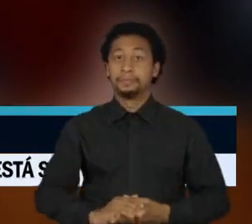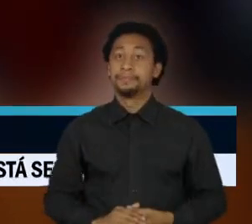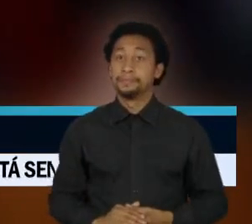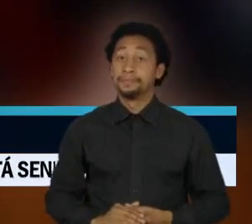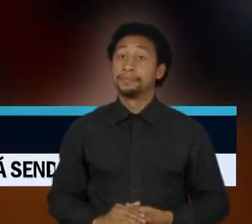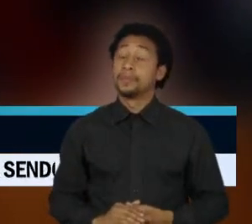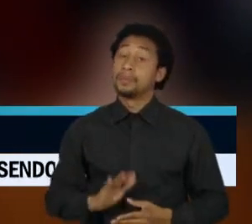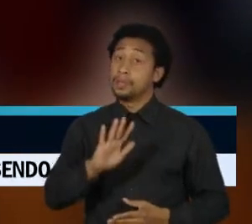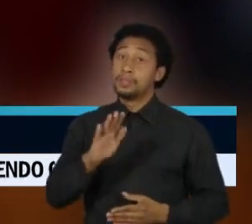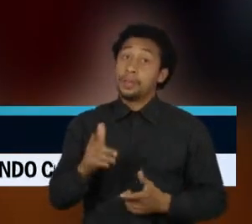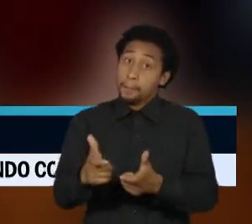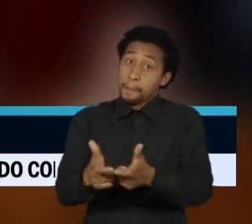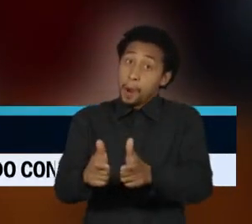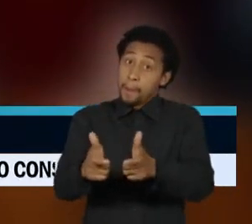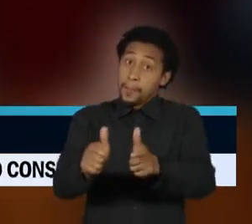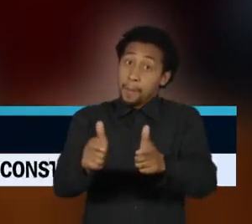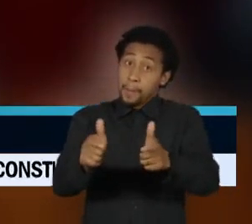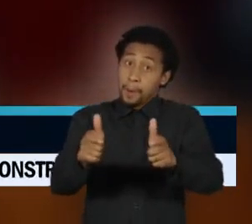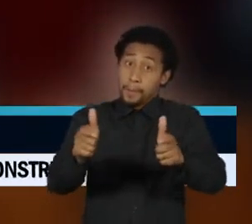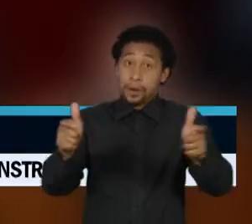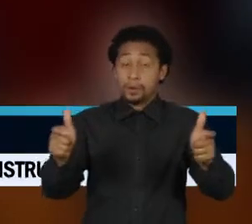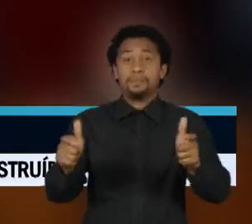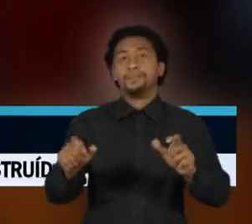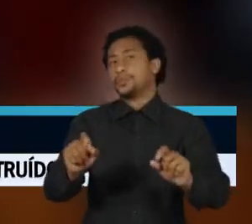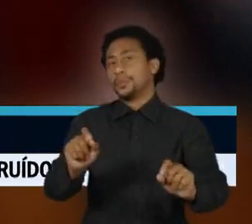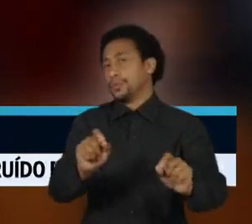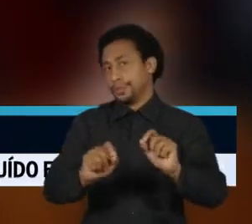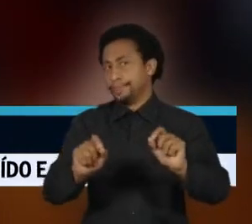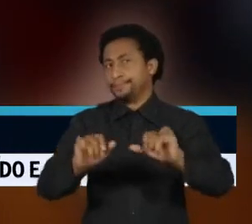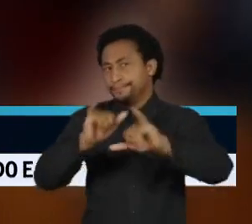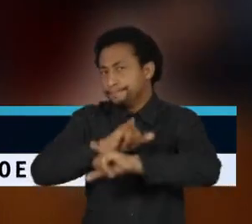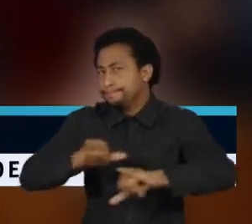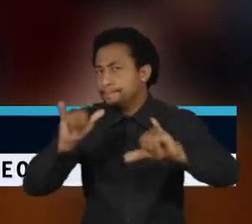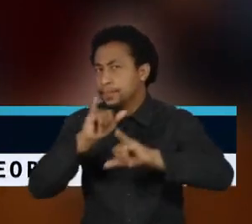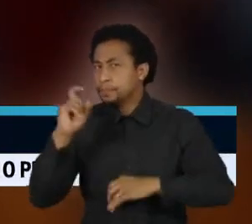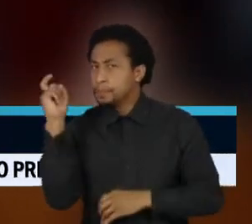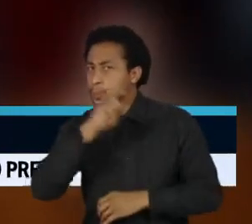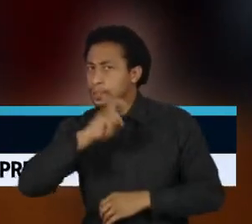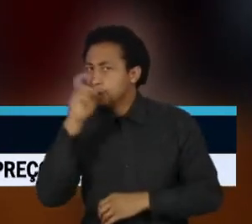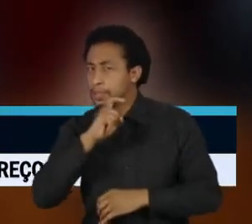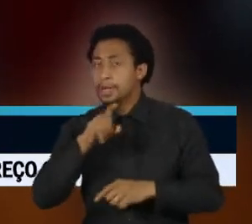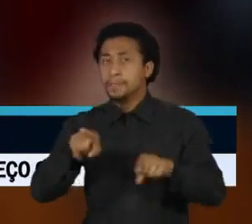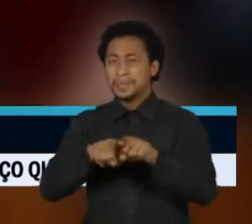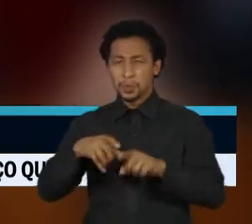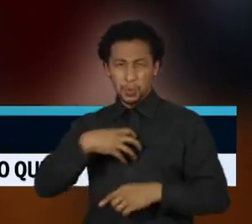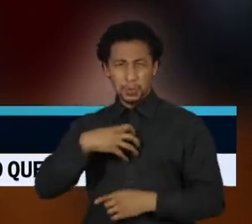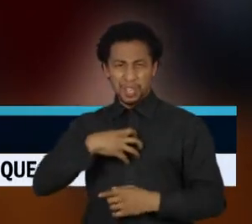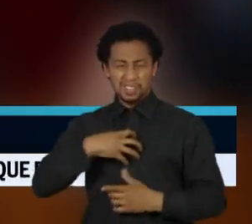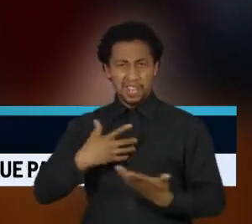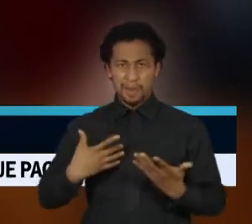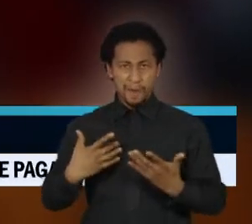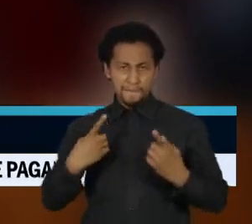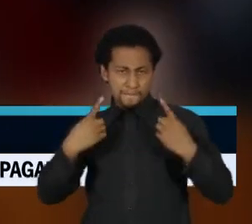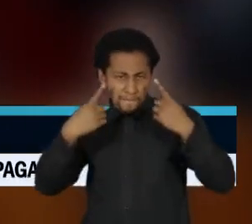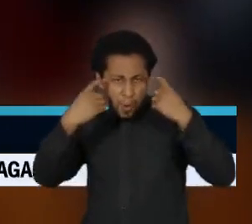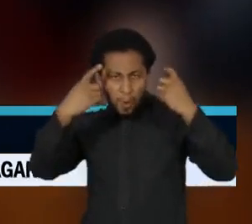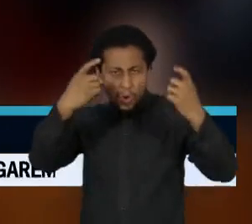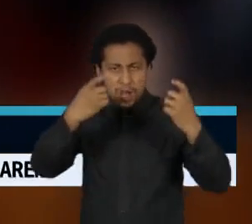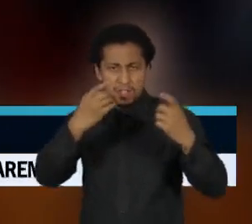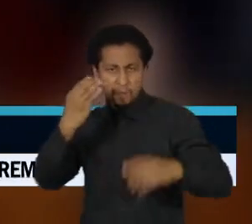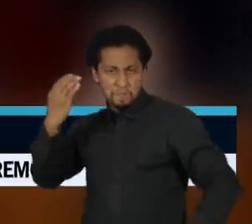proliferação, não só de notícias fraudulentas, mas da agressividade dessas